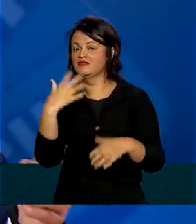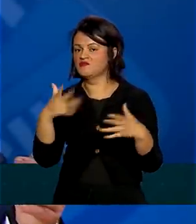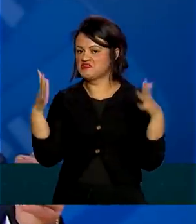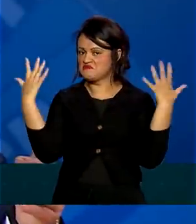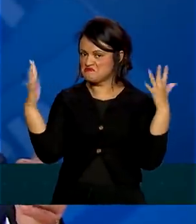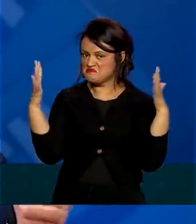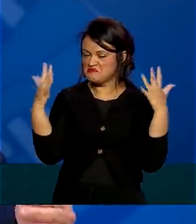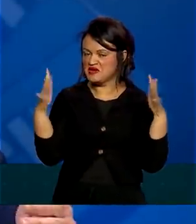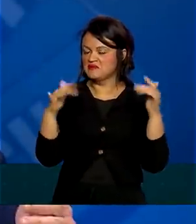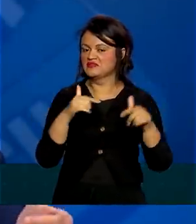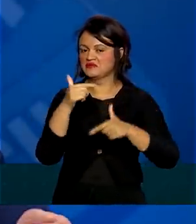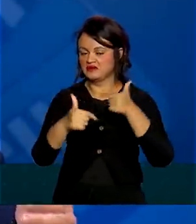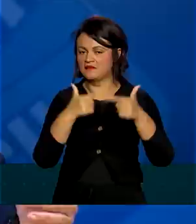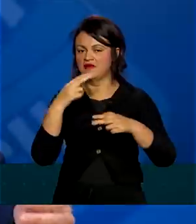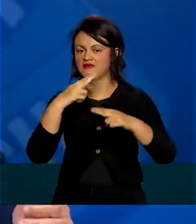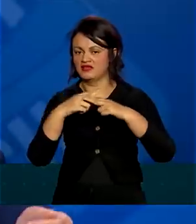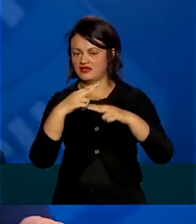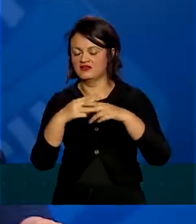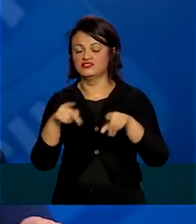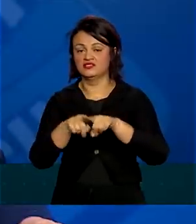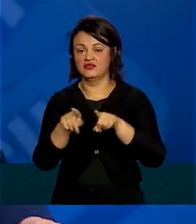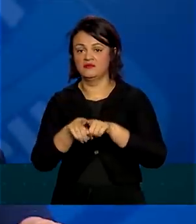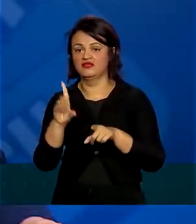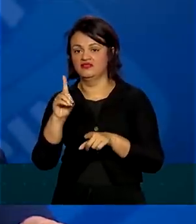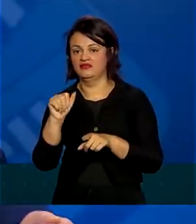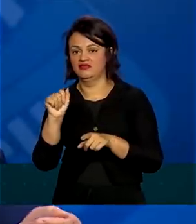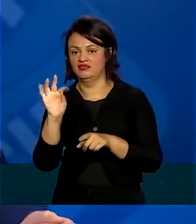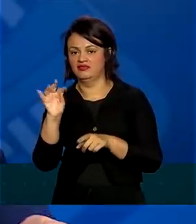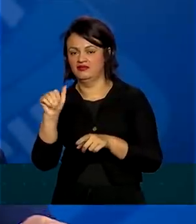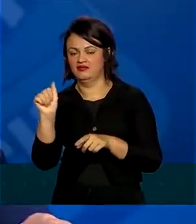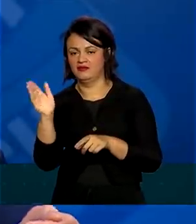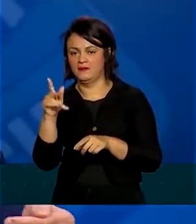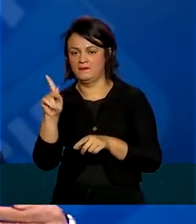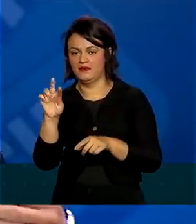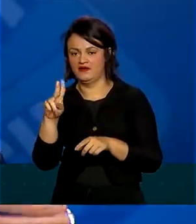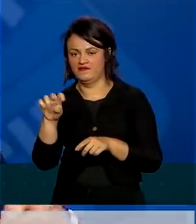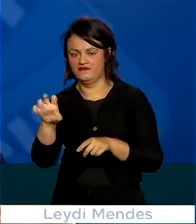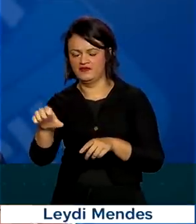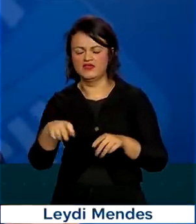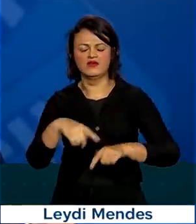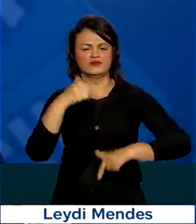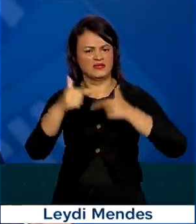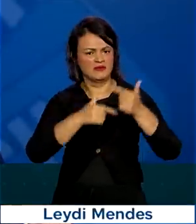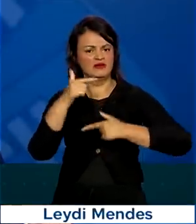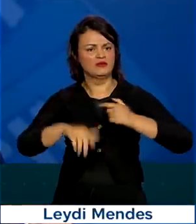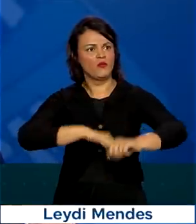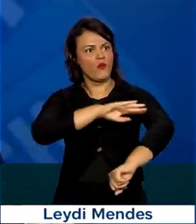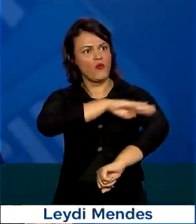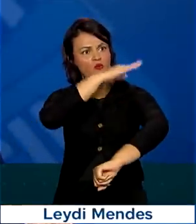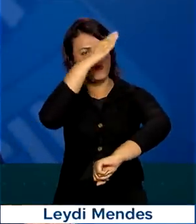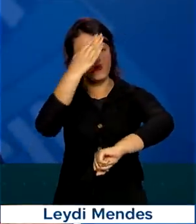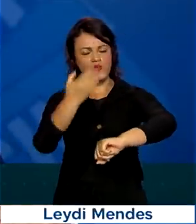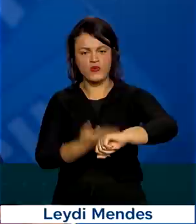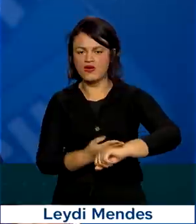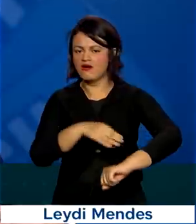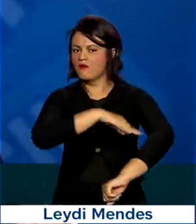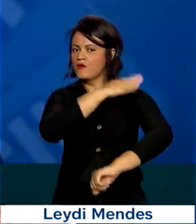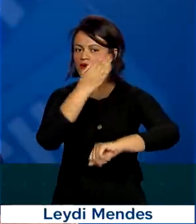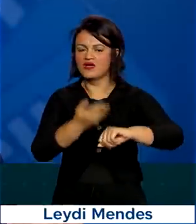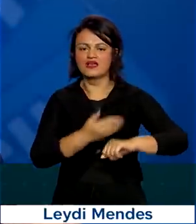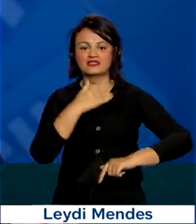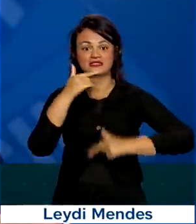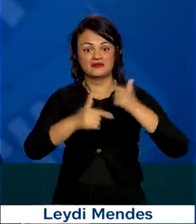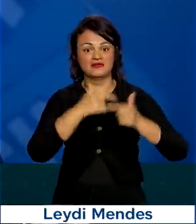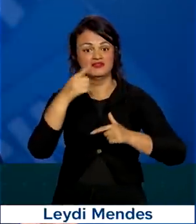ao trabalho feito pela Caixa Federal e pela Dataprev. Os servidores viraram noites a fio, tem gente que faz dois,